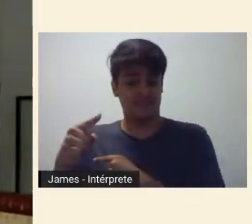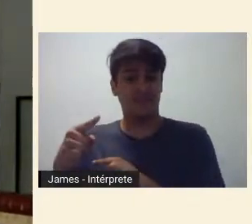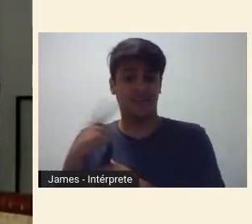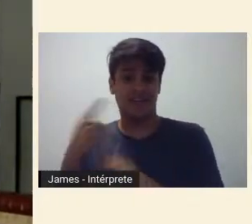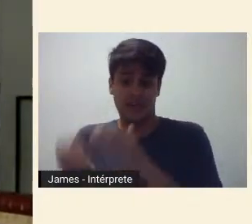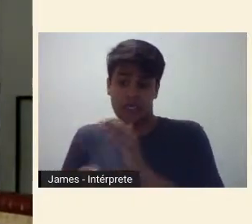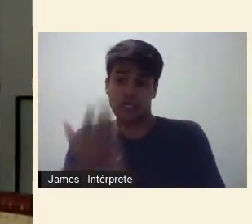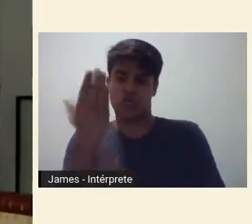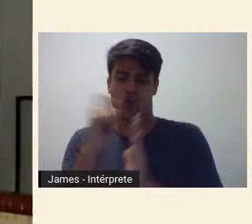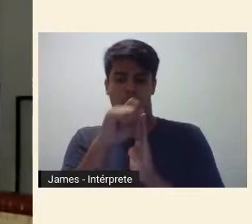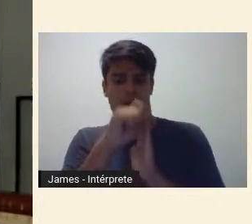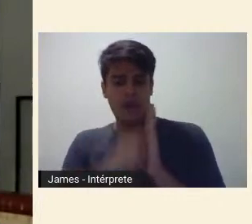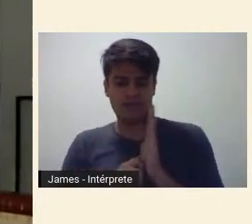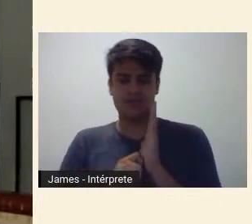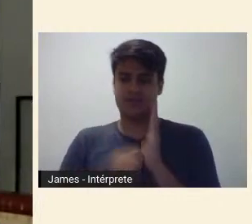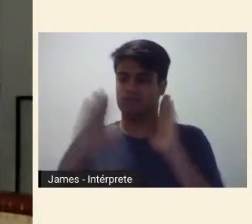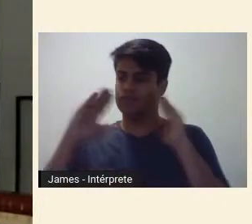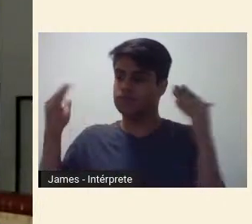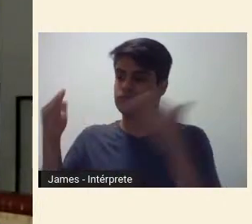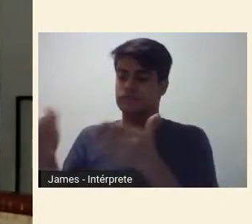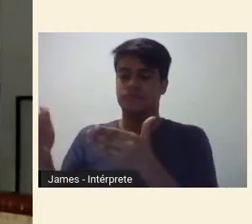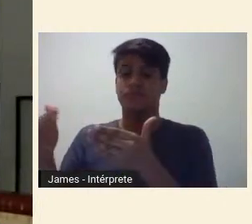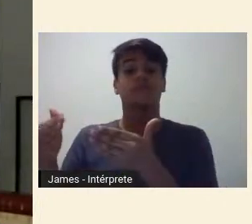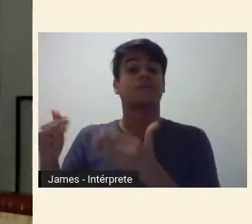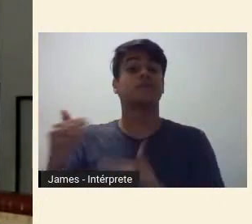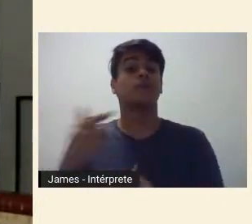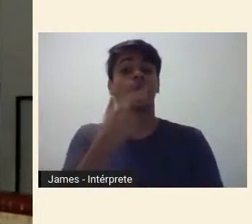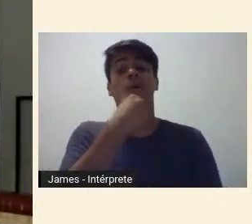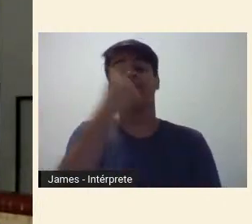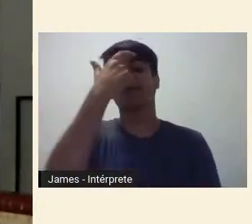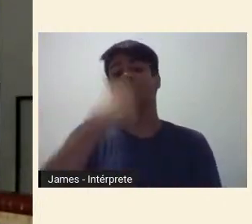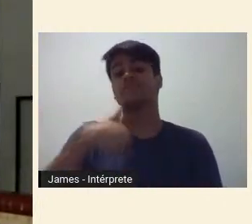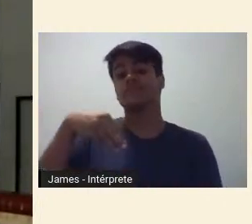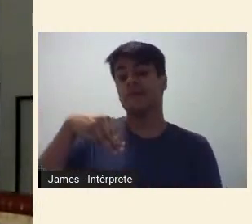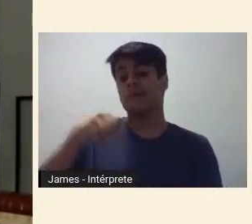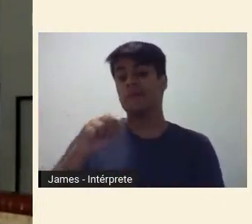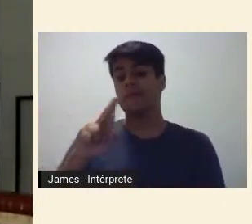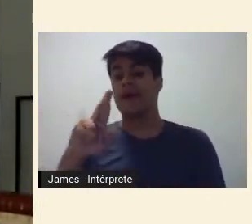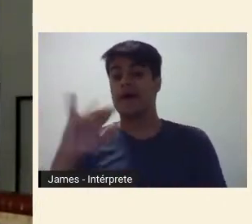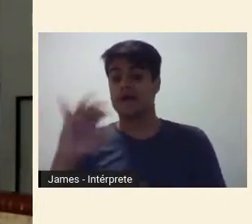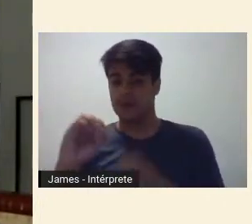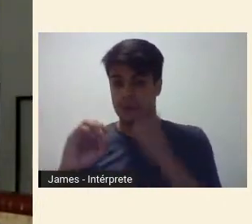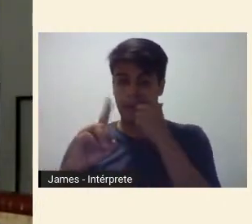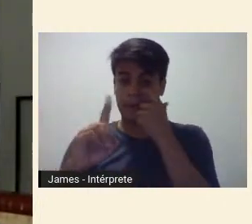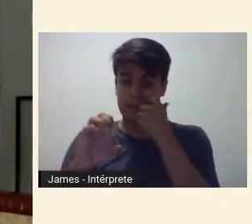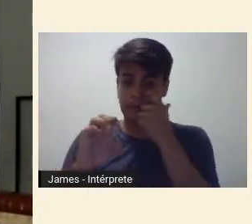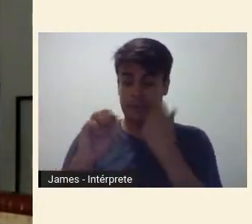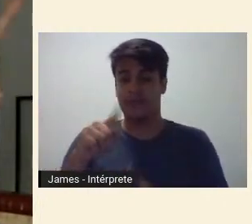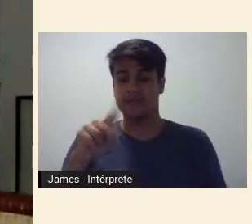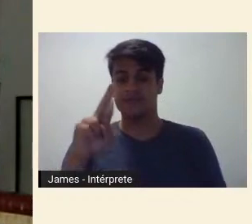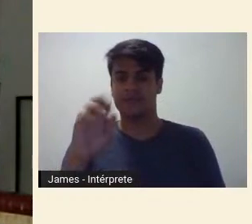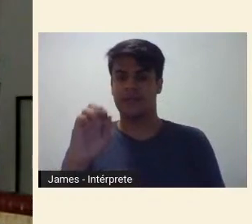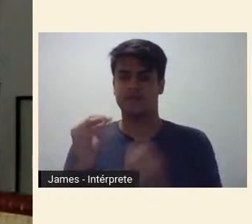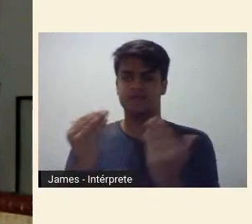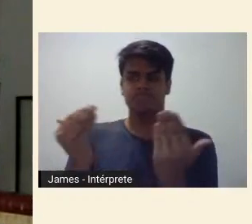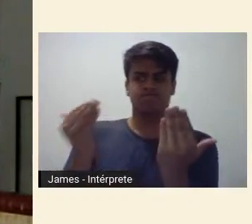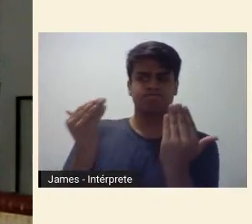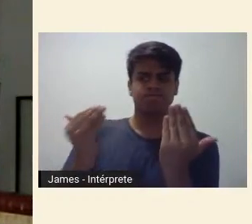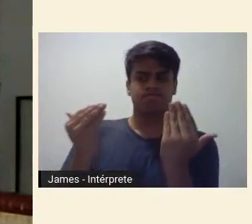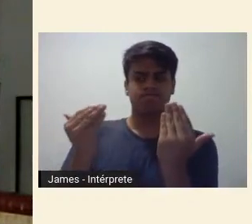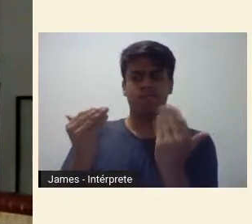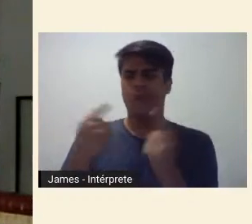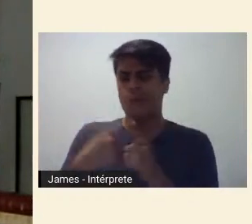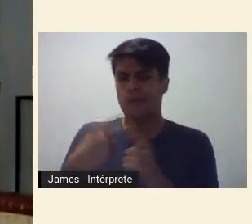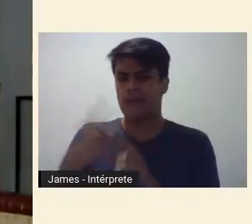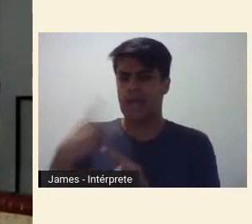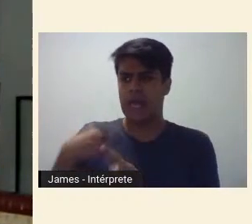dedicada a ele e sua obra, teve em Mario de Andrade o efeito de uma desconfiança permanente em que o intelectual mais velho